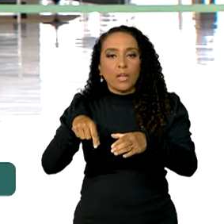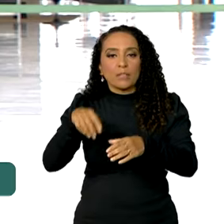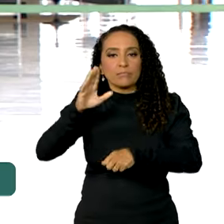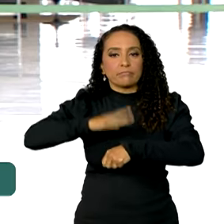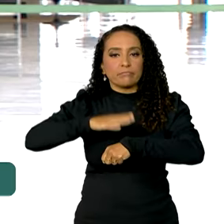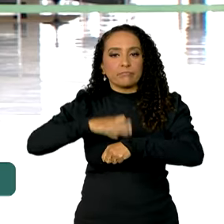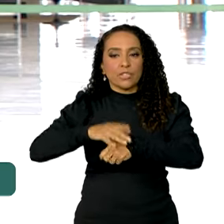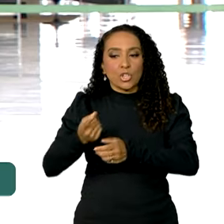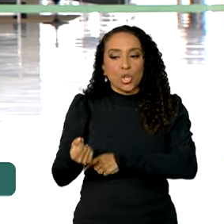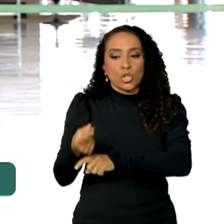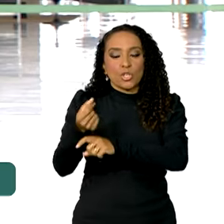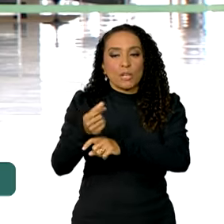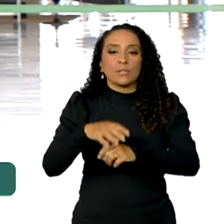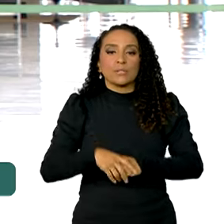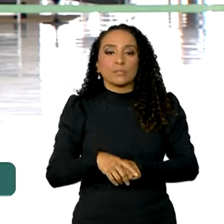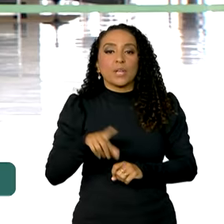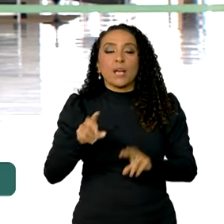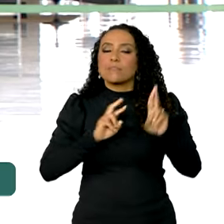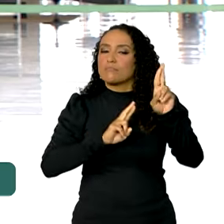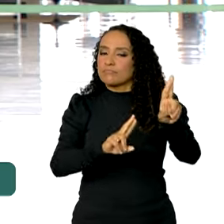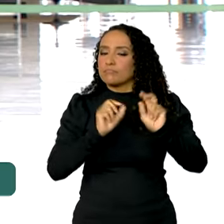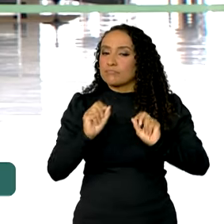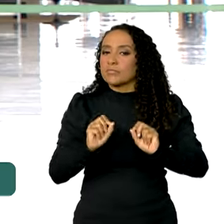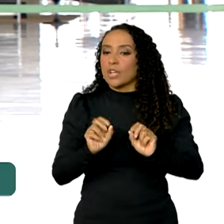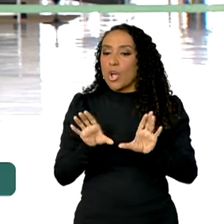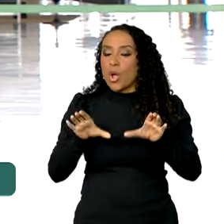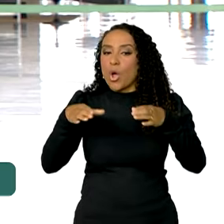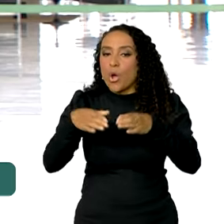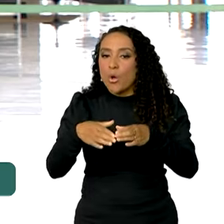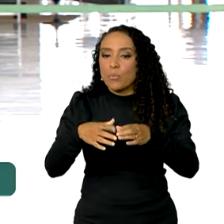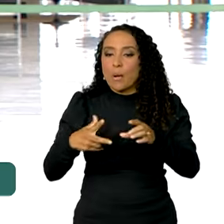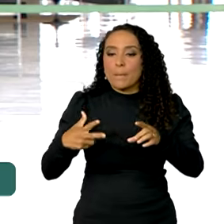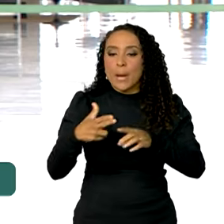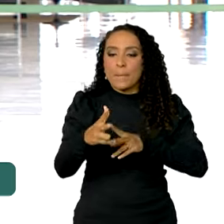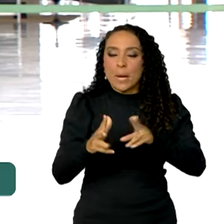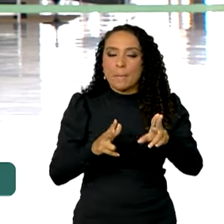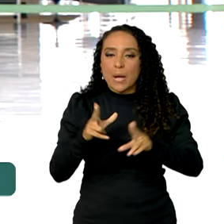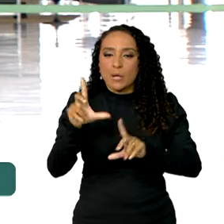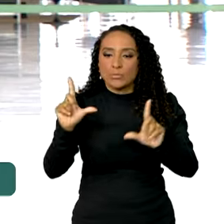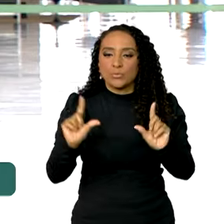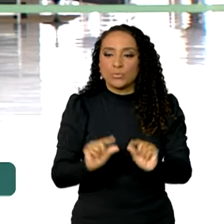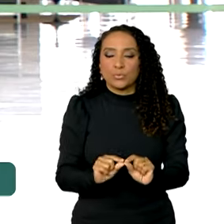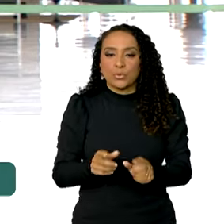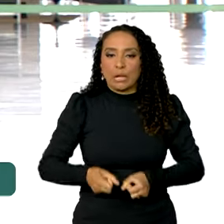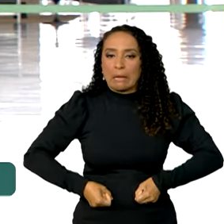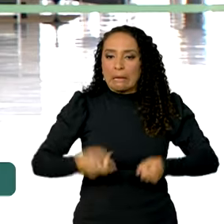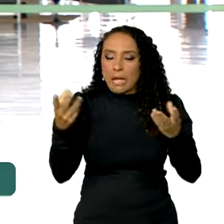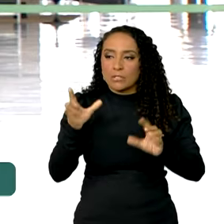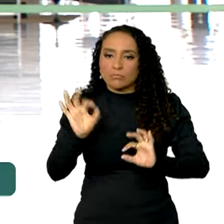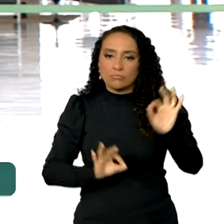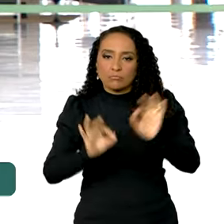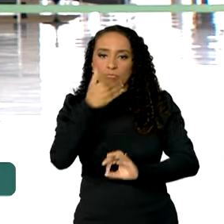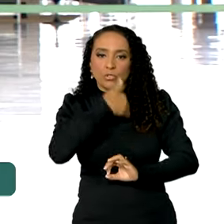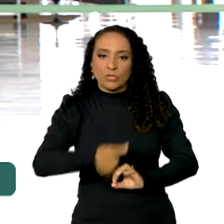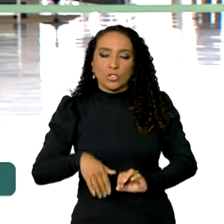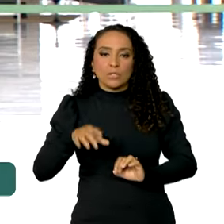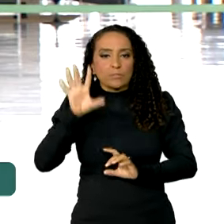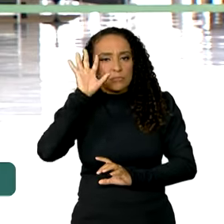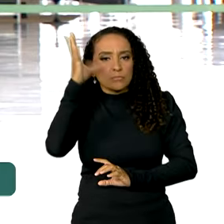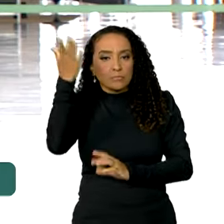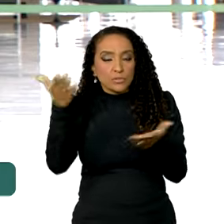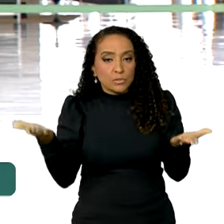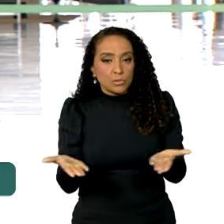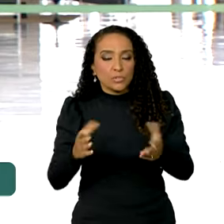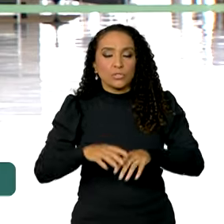Execução Orçamentária. A expectativa é que o pacote de corte de gastos que vem sendo elaborado pelo governo seja definido